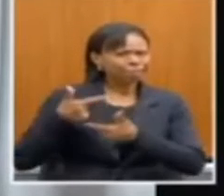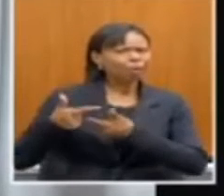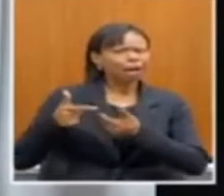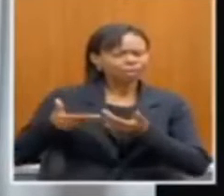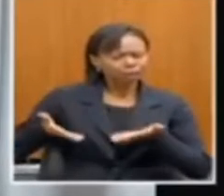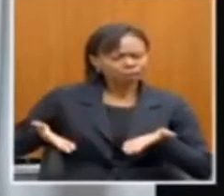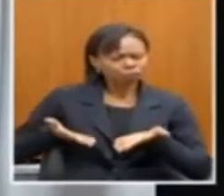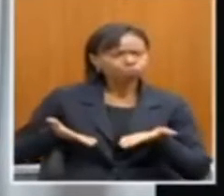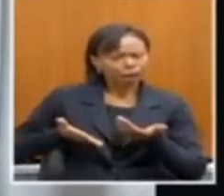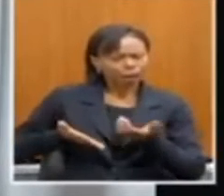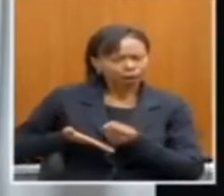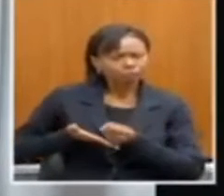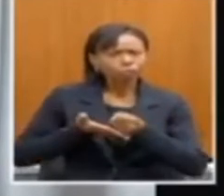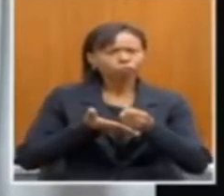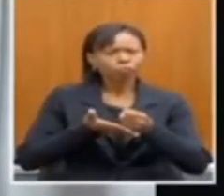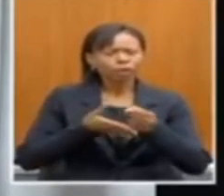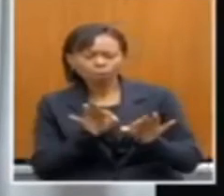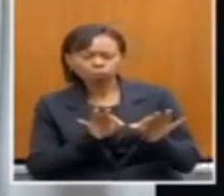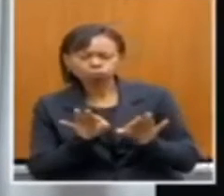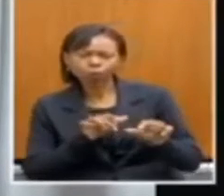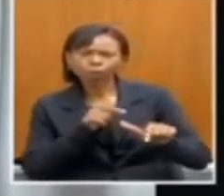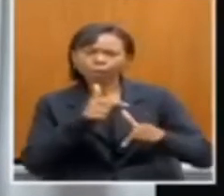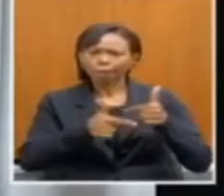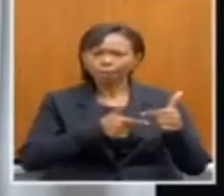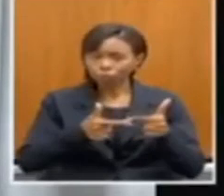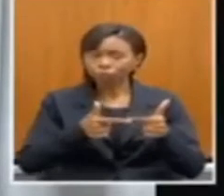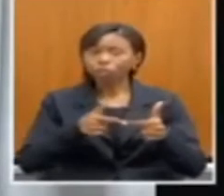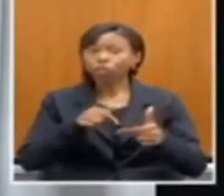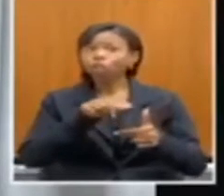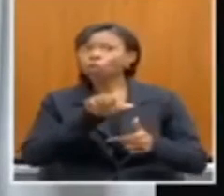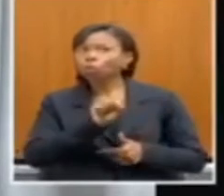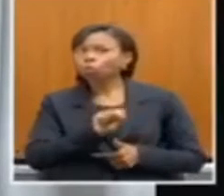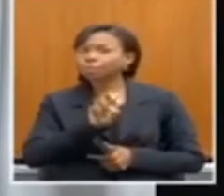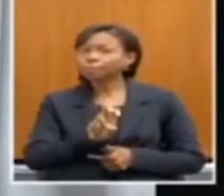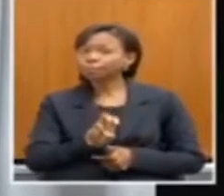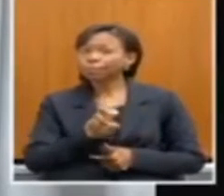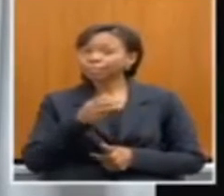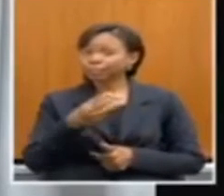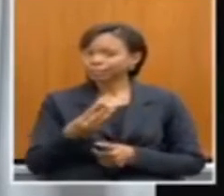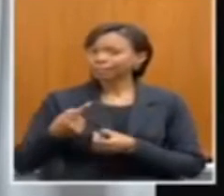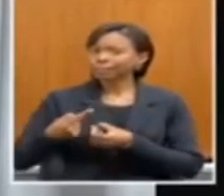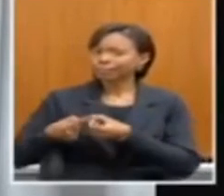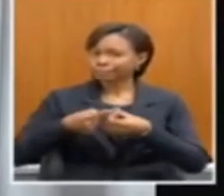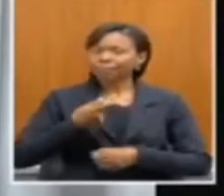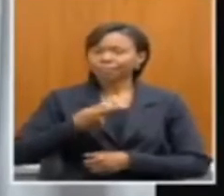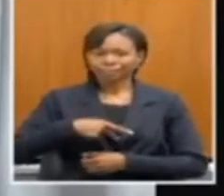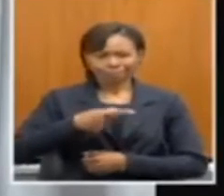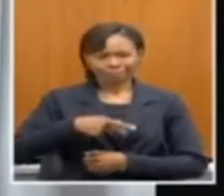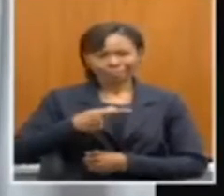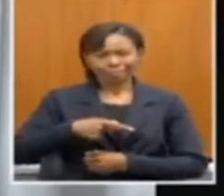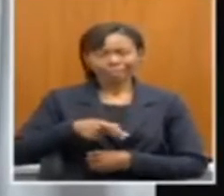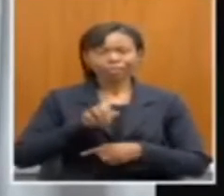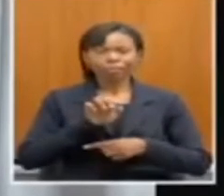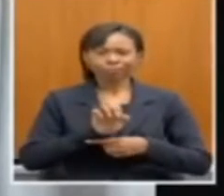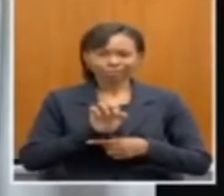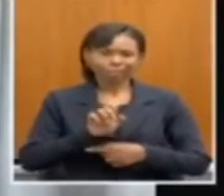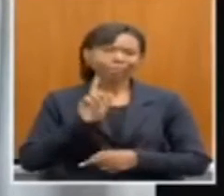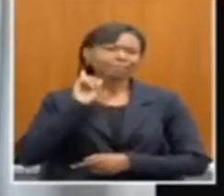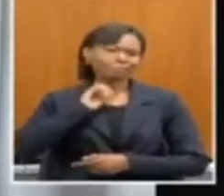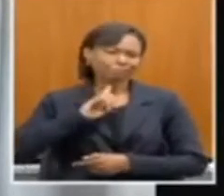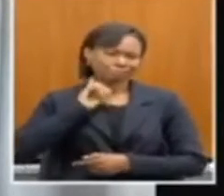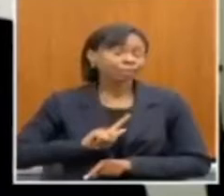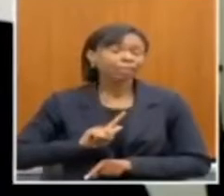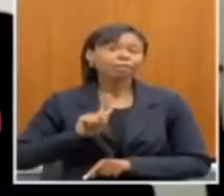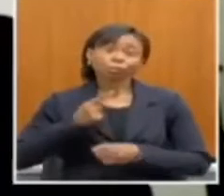da assistência e organizar as ações e os pleitos de 853 municípios aqui do nosso querido Estado de